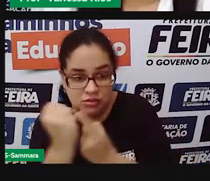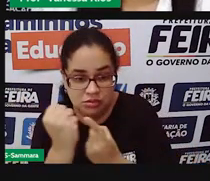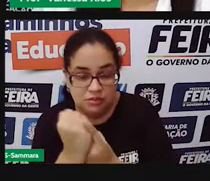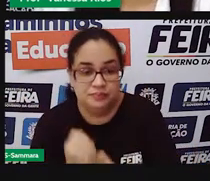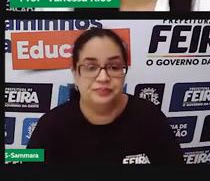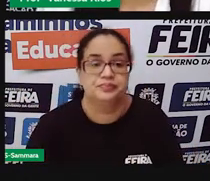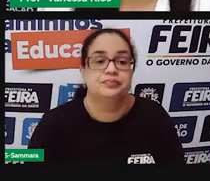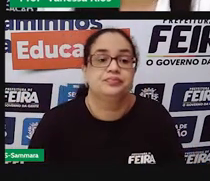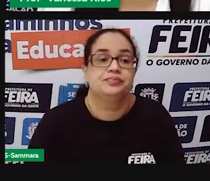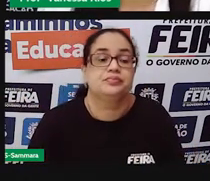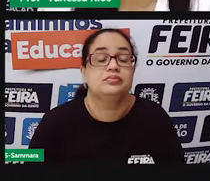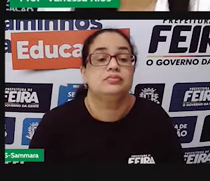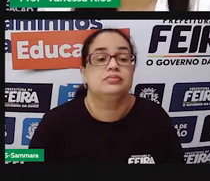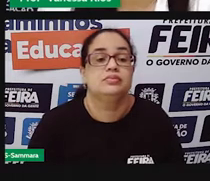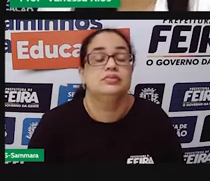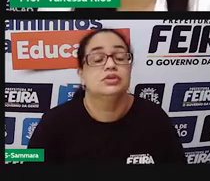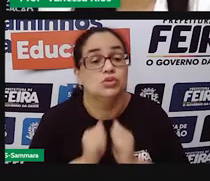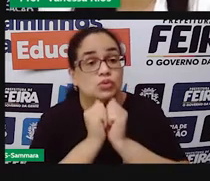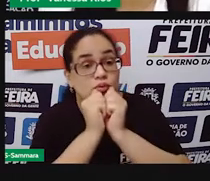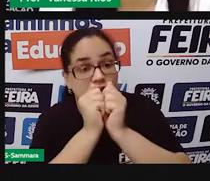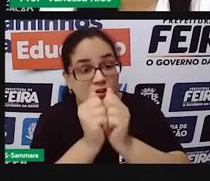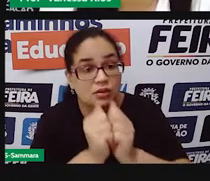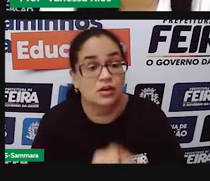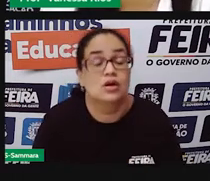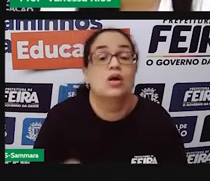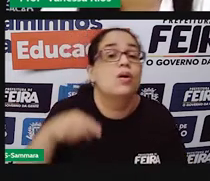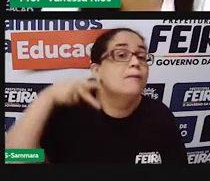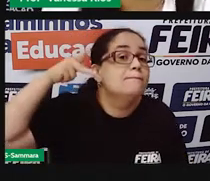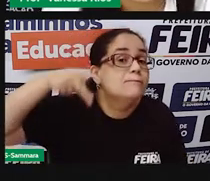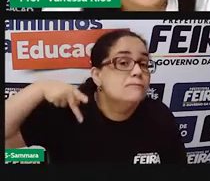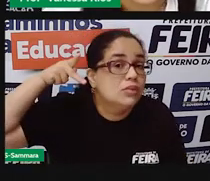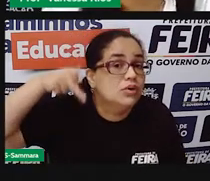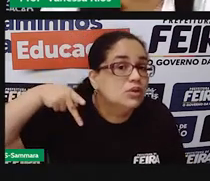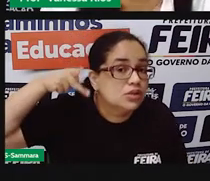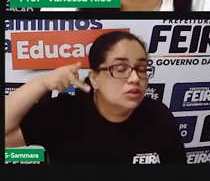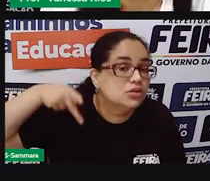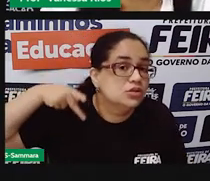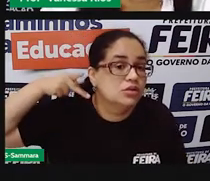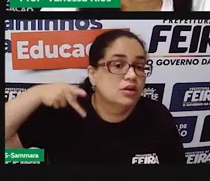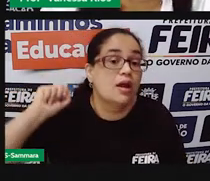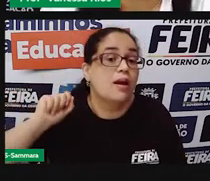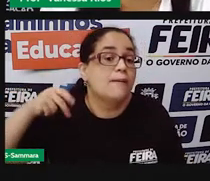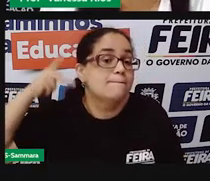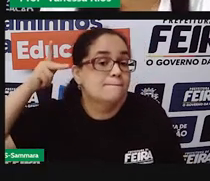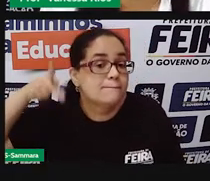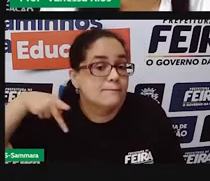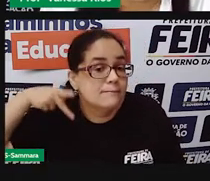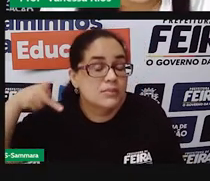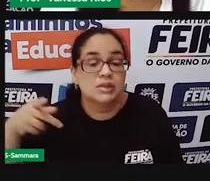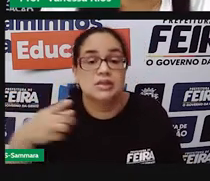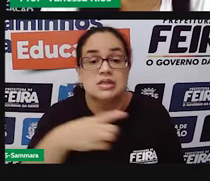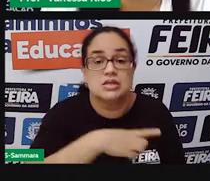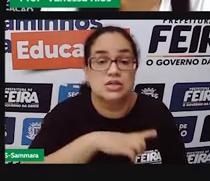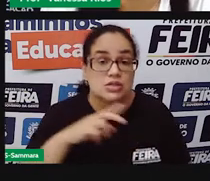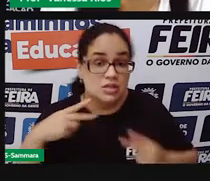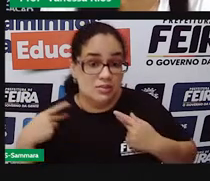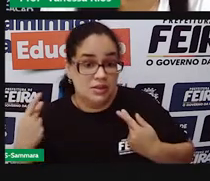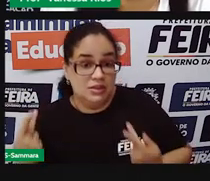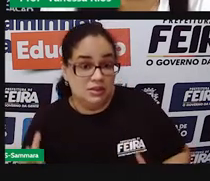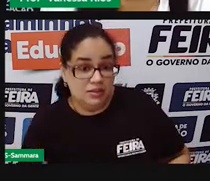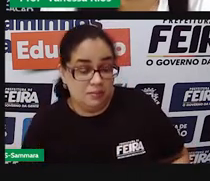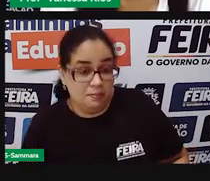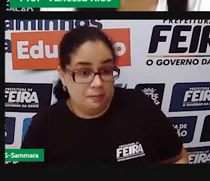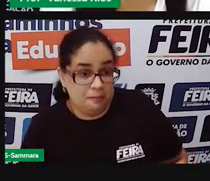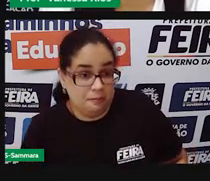E aí aparece justamente o termo política. Política é a capacidade que os seres